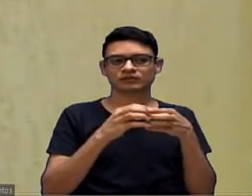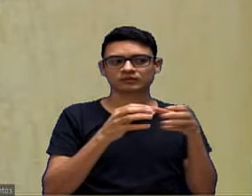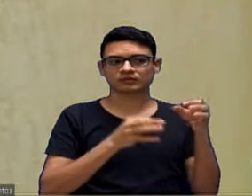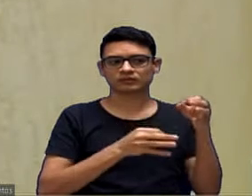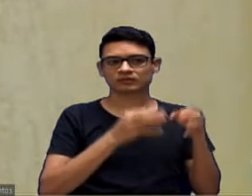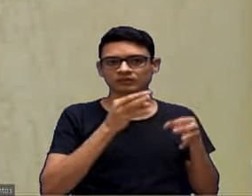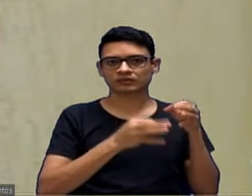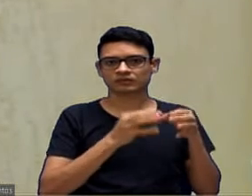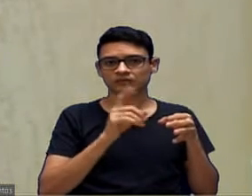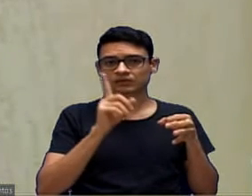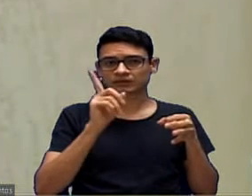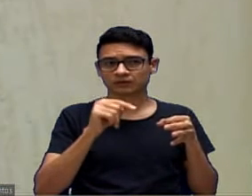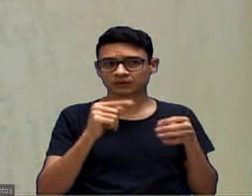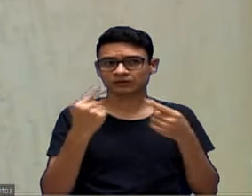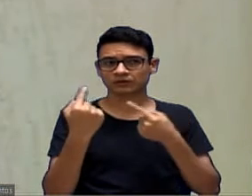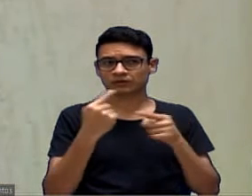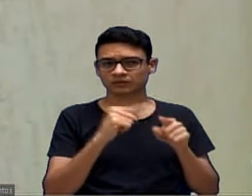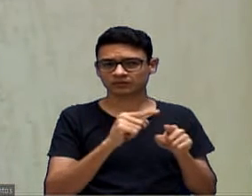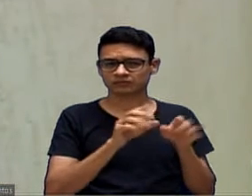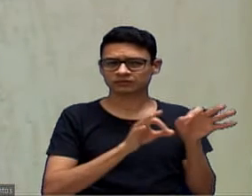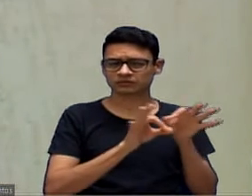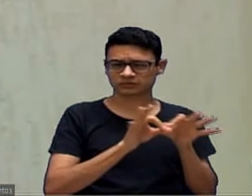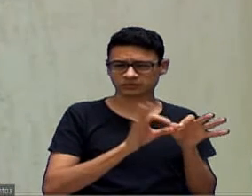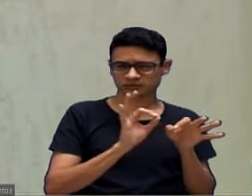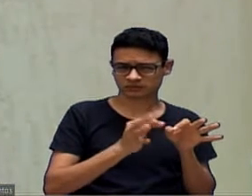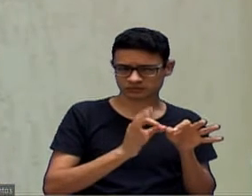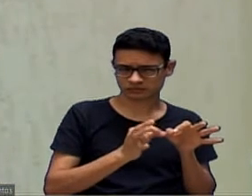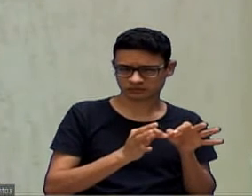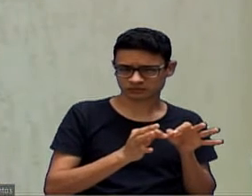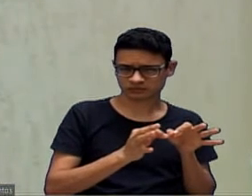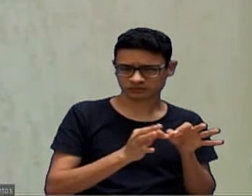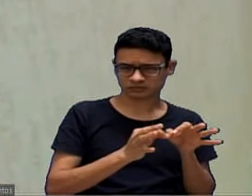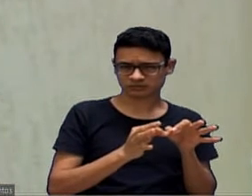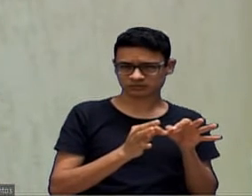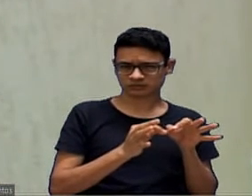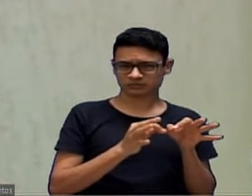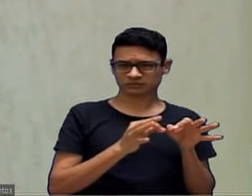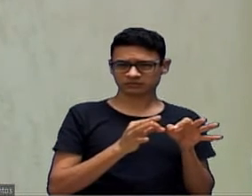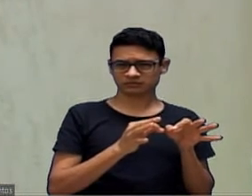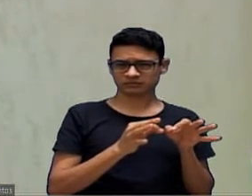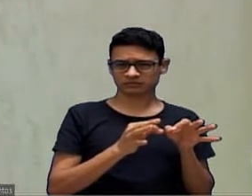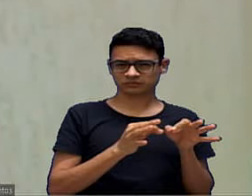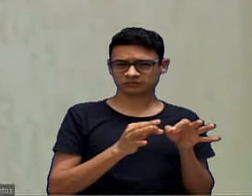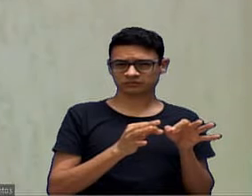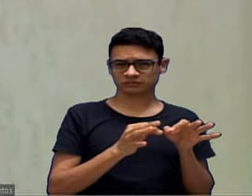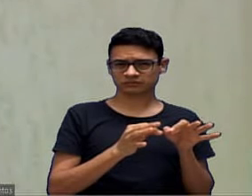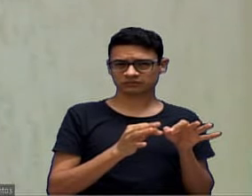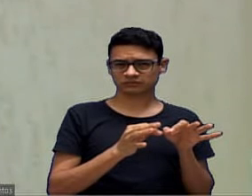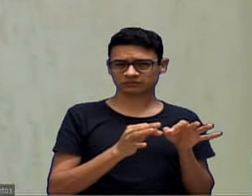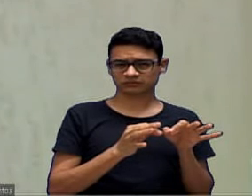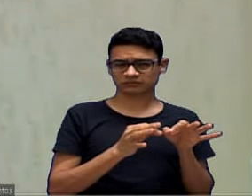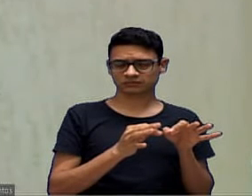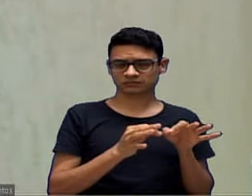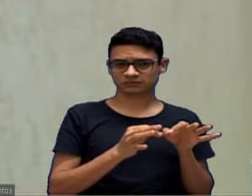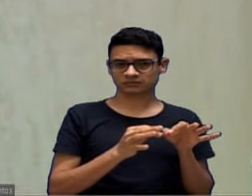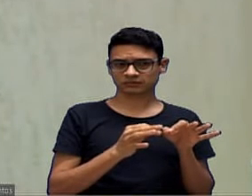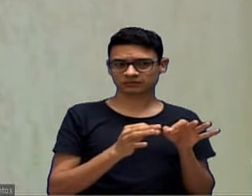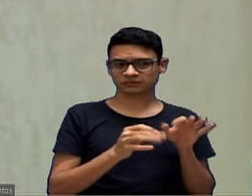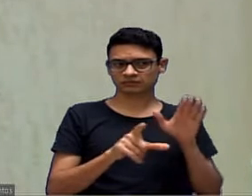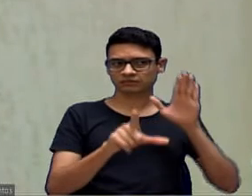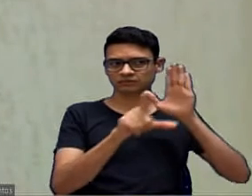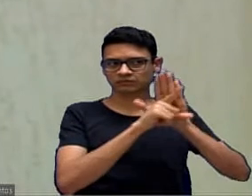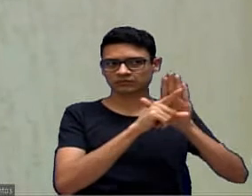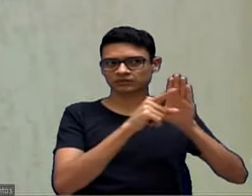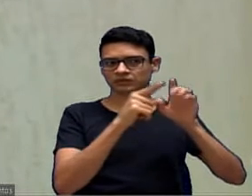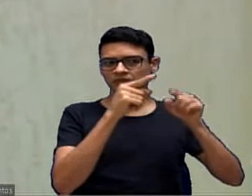pela ilegalidade do projeto, ou é o vereador? Não, senhor, vereador. A ilegalidade é as emendas.